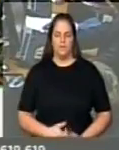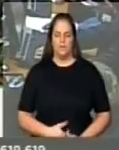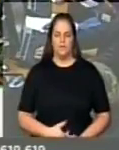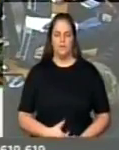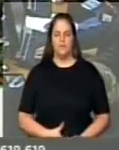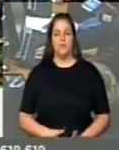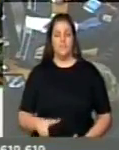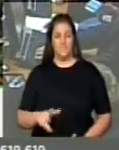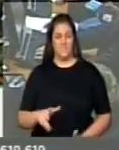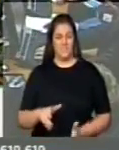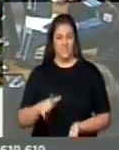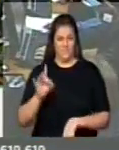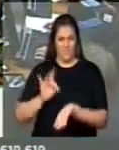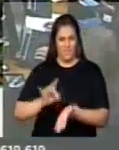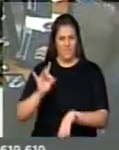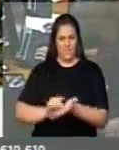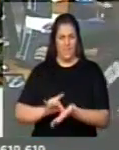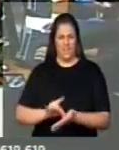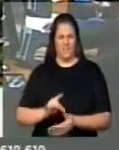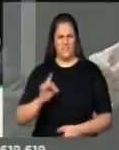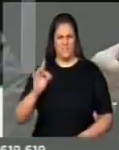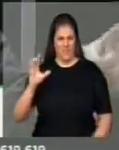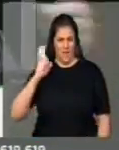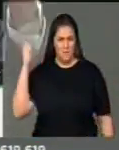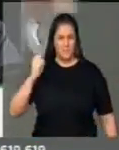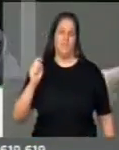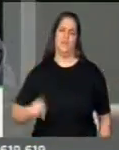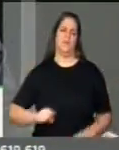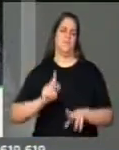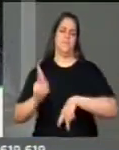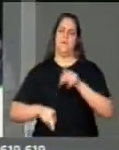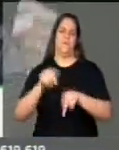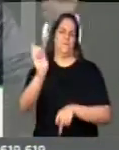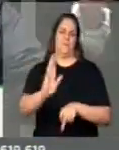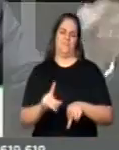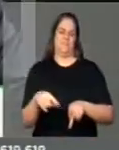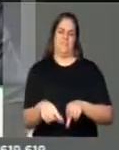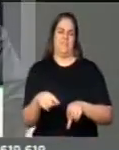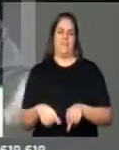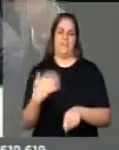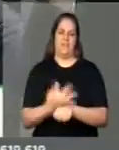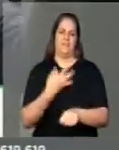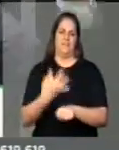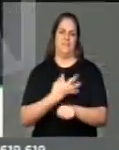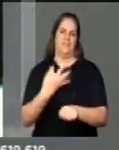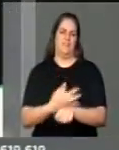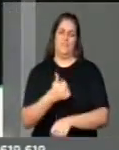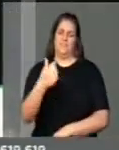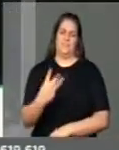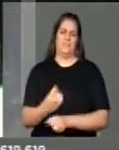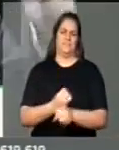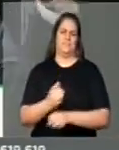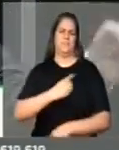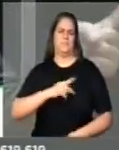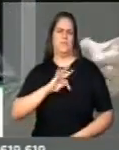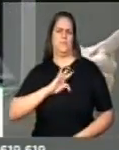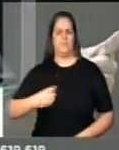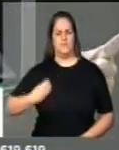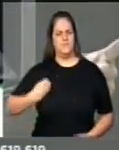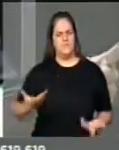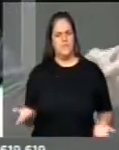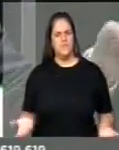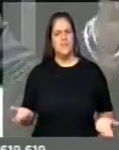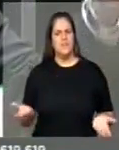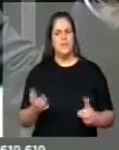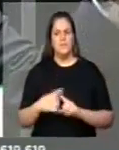Herói é o povo brasileiro que mesmo depois de 13 anos do PT, ainda estão vivos e ainda estão respirando. Porque onde o